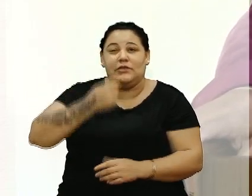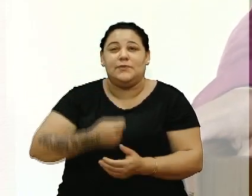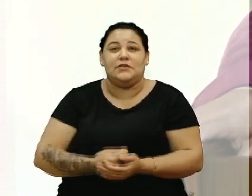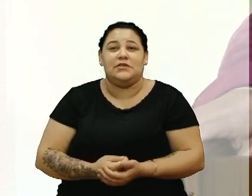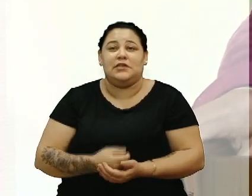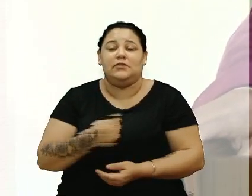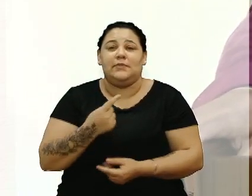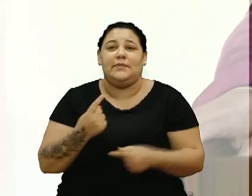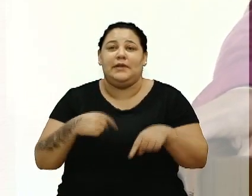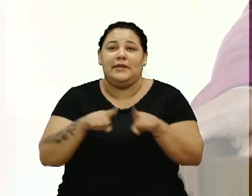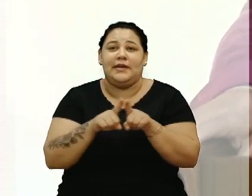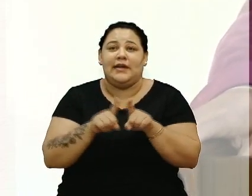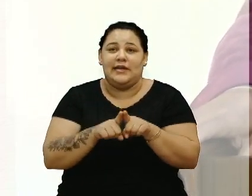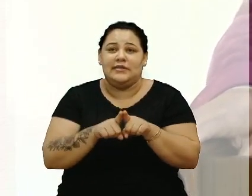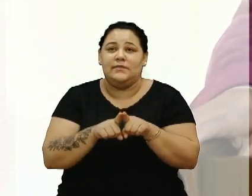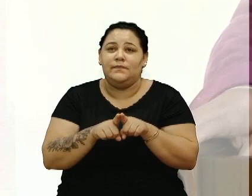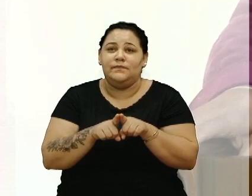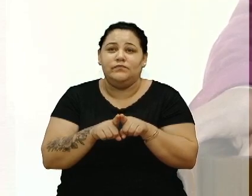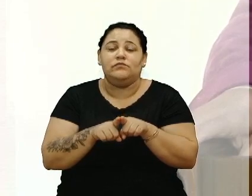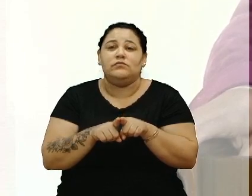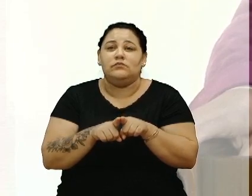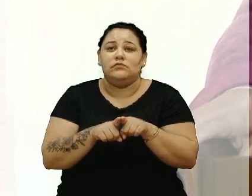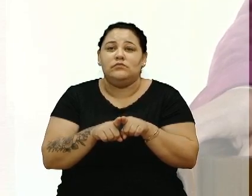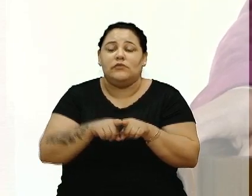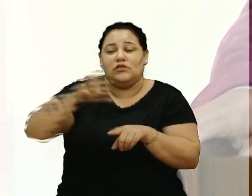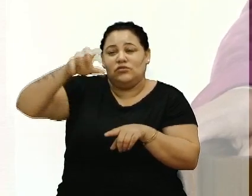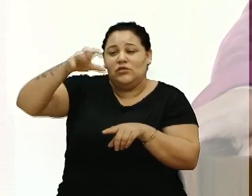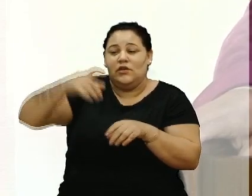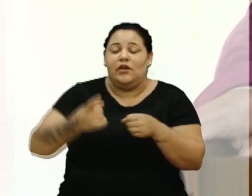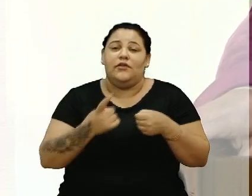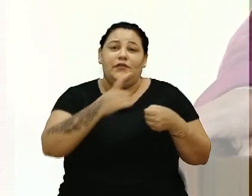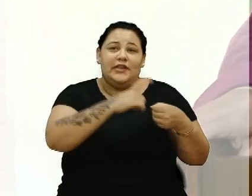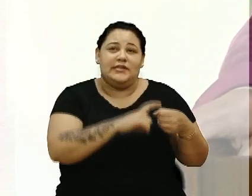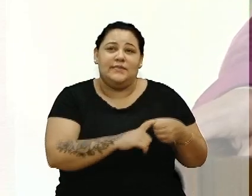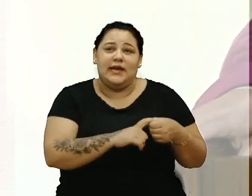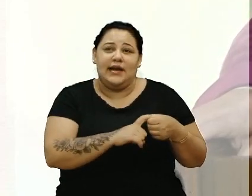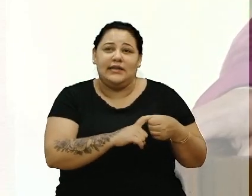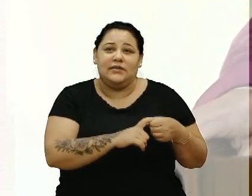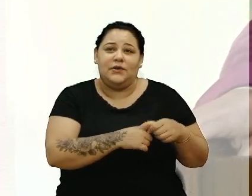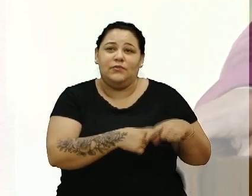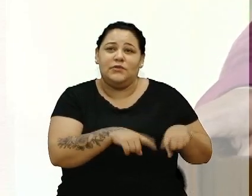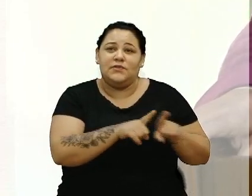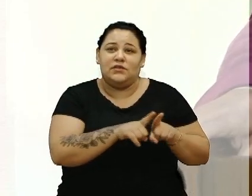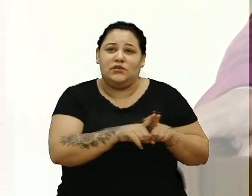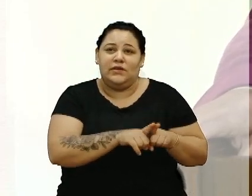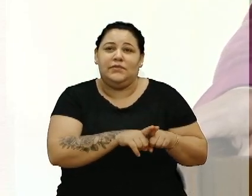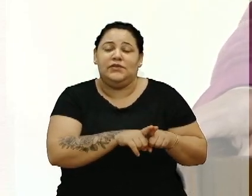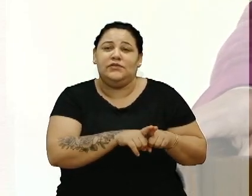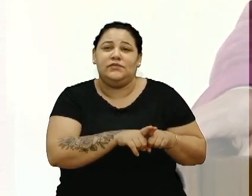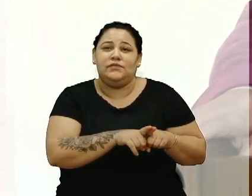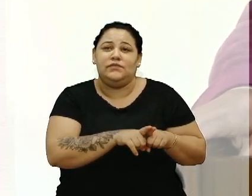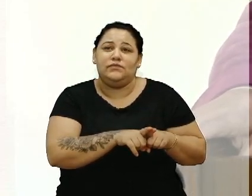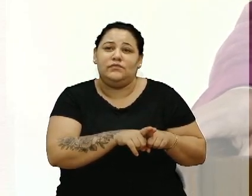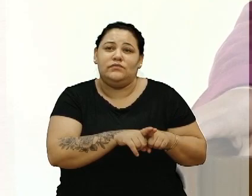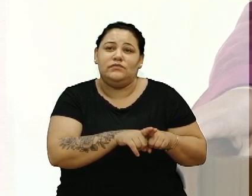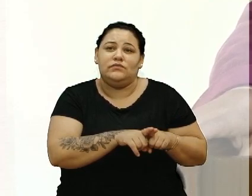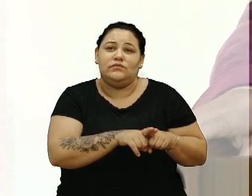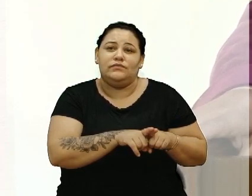previsão não é nós que estamos querendo que a chuva volte, a chuva é a previsão que a chuva está para voltar. Então,